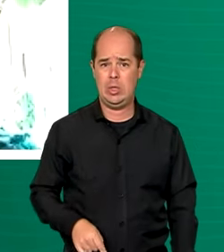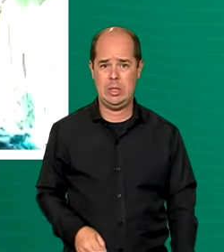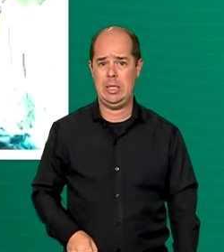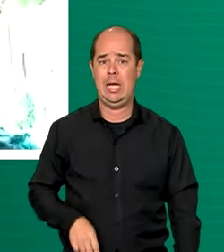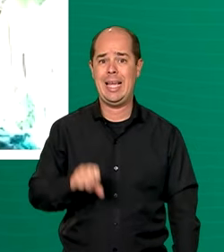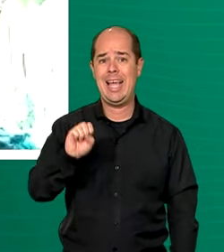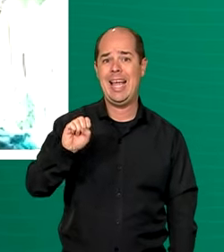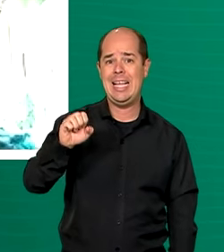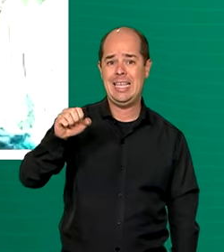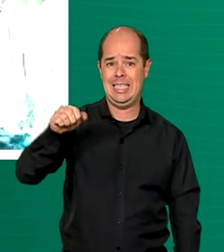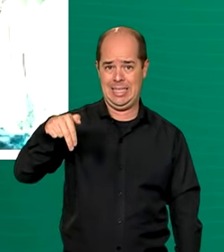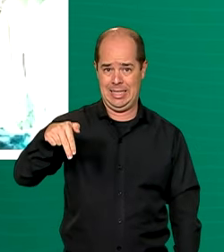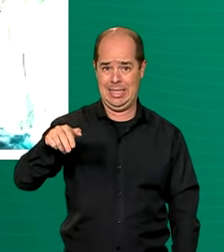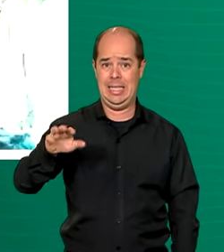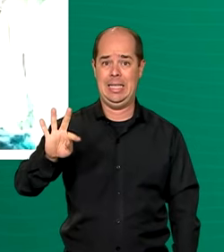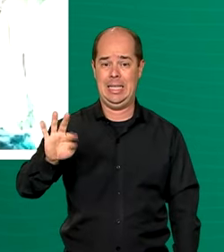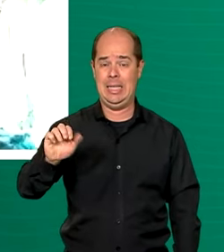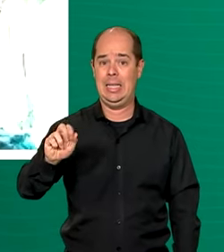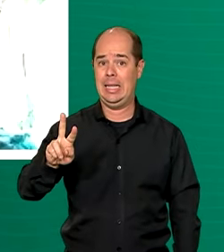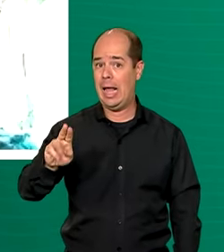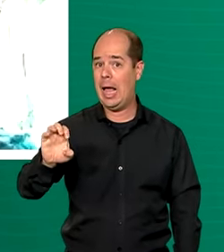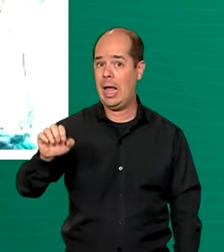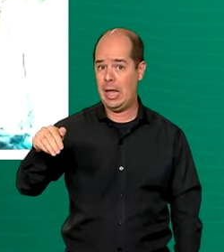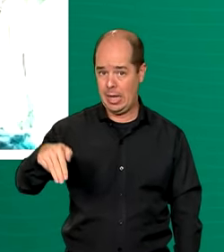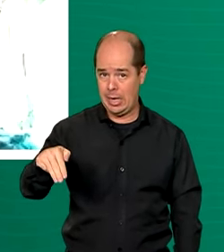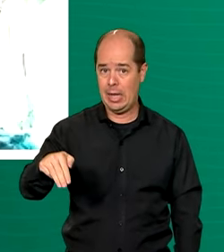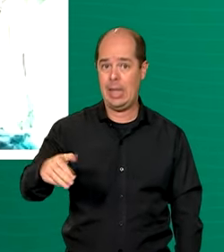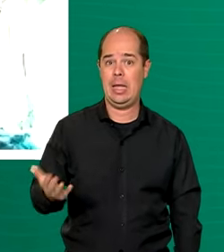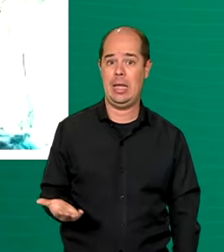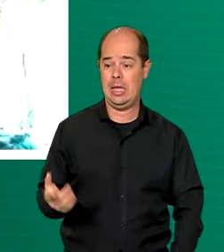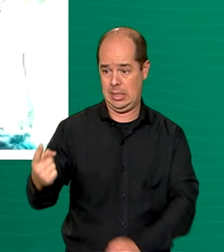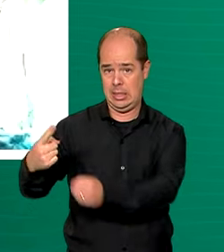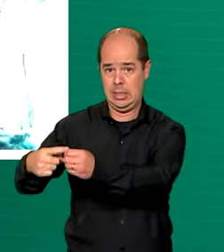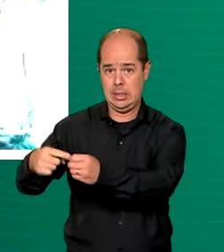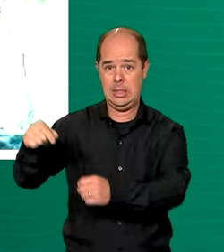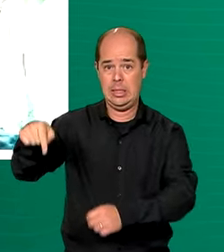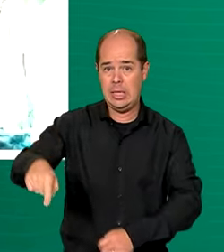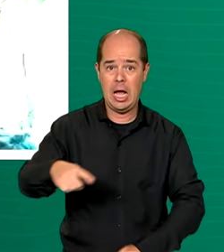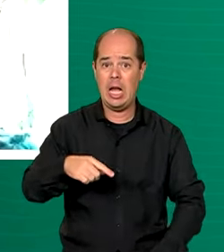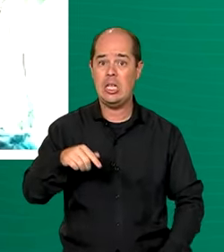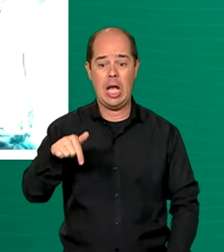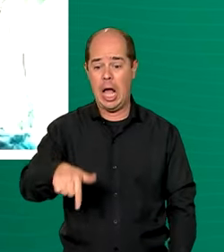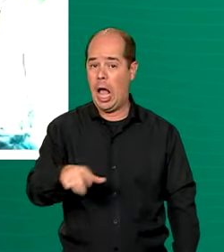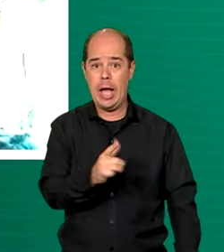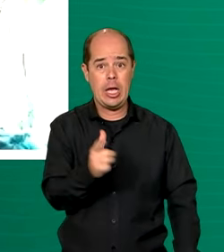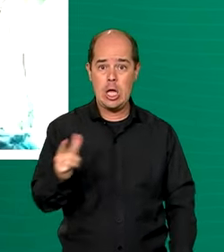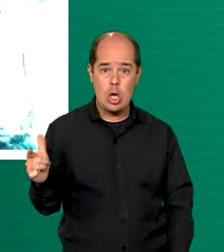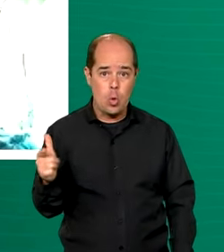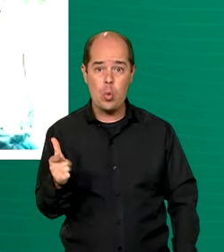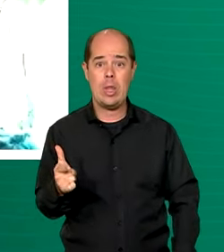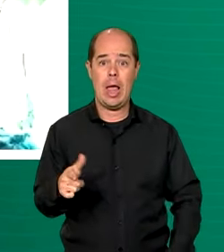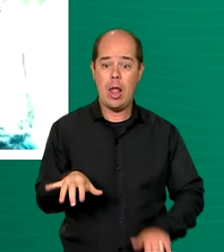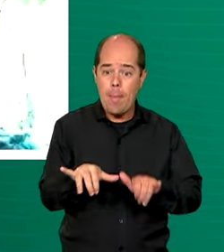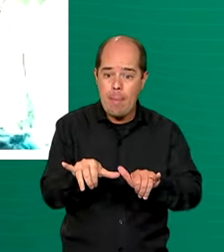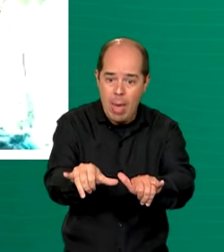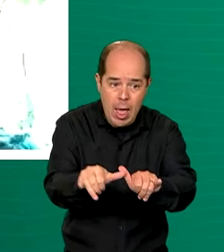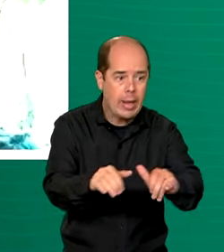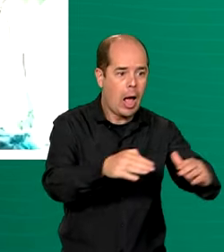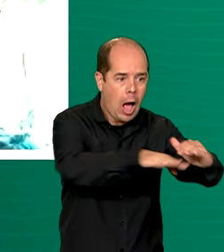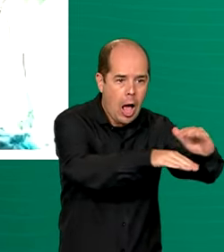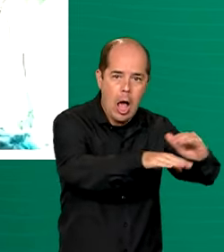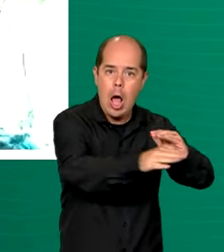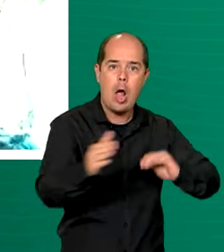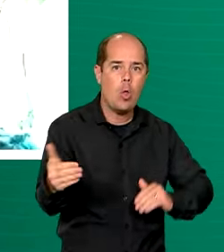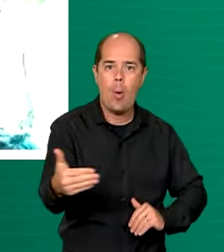foi afetado porque o peixe não está abastecendo, mas os mercados, porque não tem mesmo, devido à situação. E